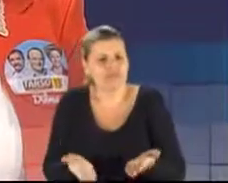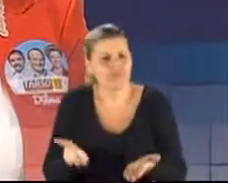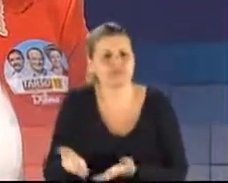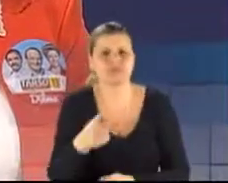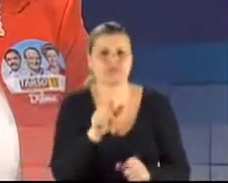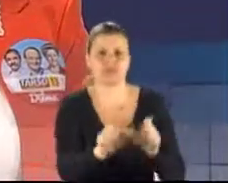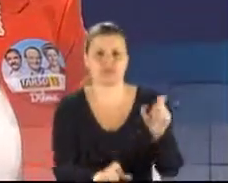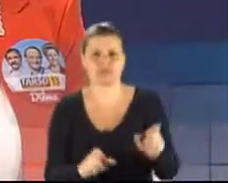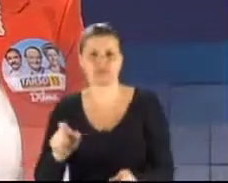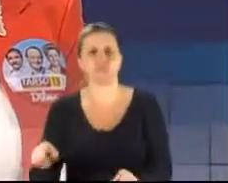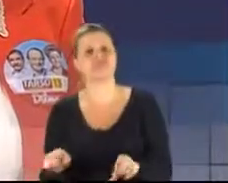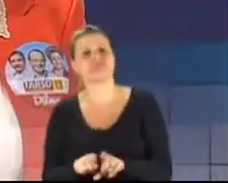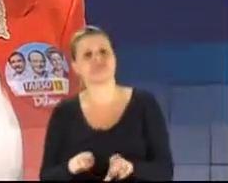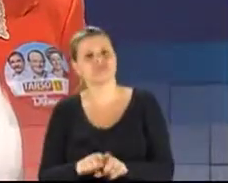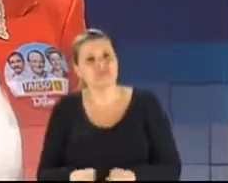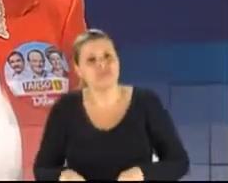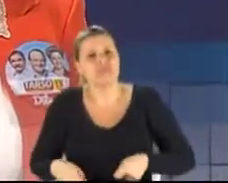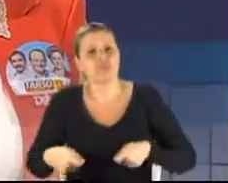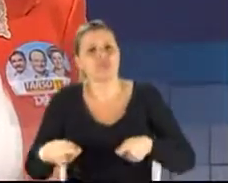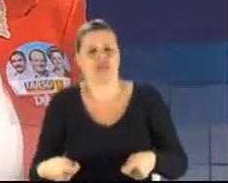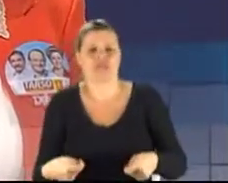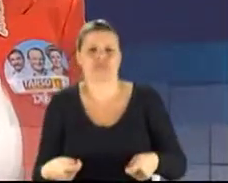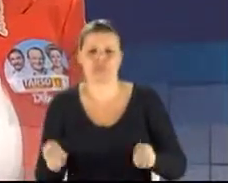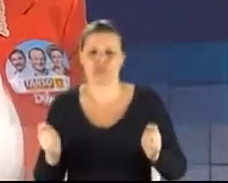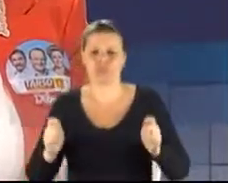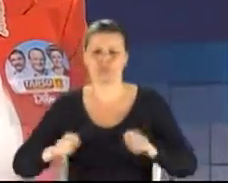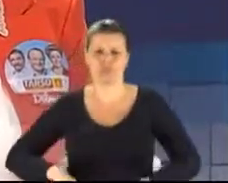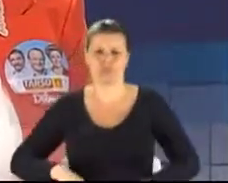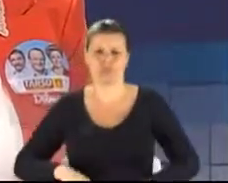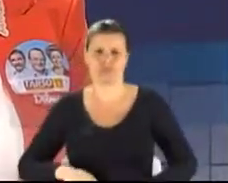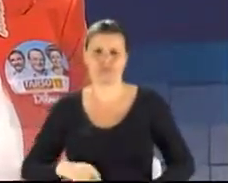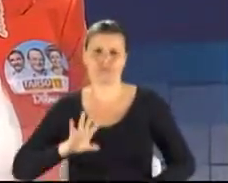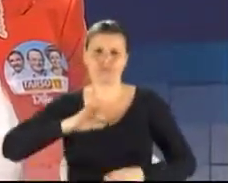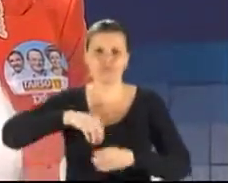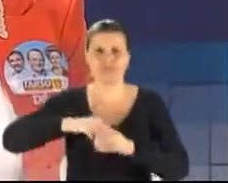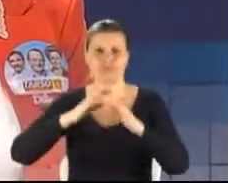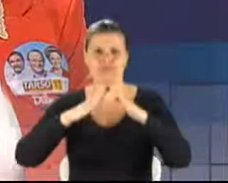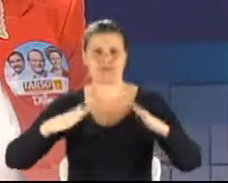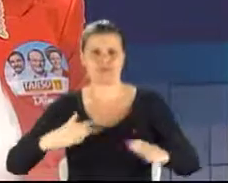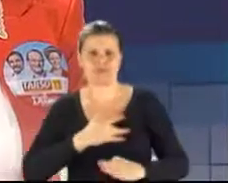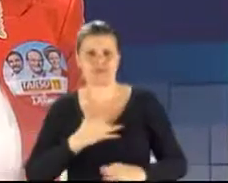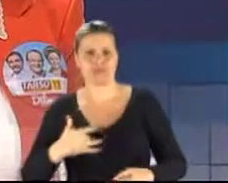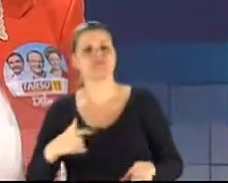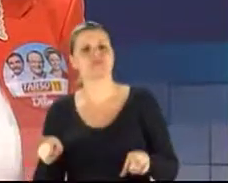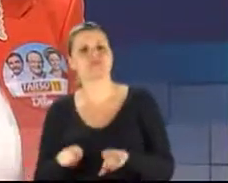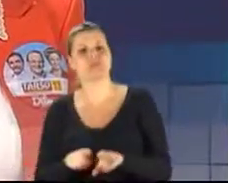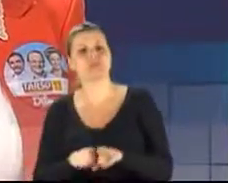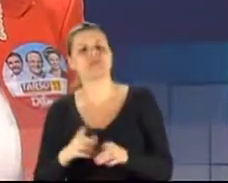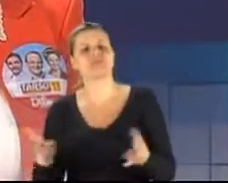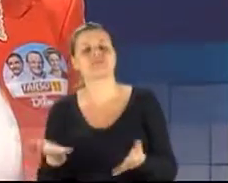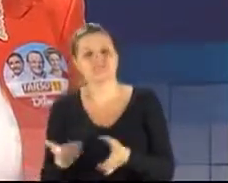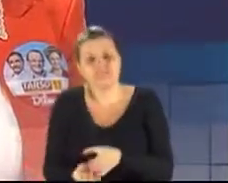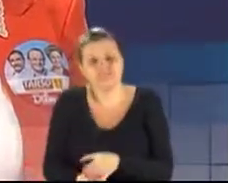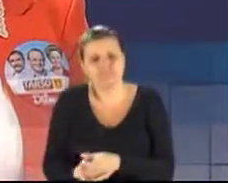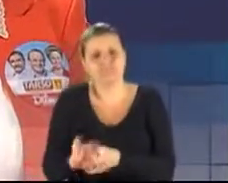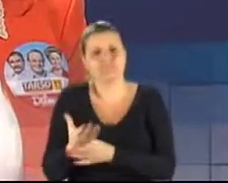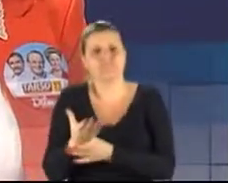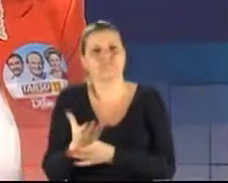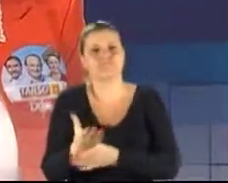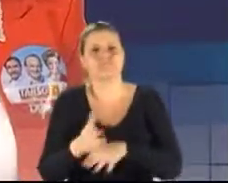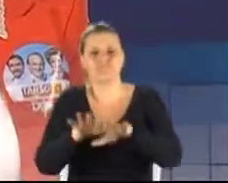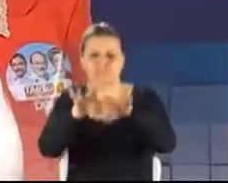dando condição nos postos de saúde. Nós estamos implantando prontuário eletrônico, ou seja,